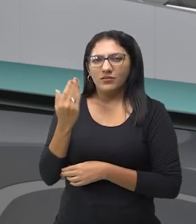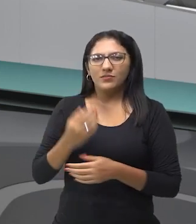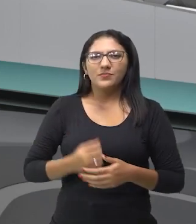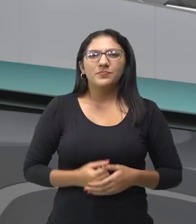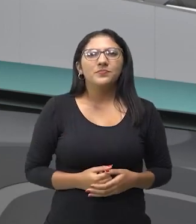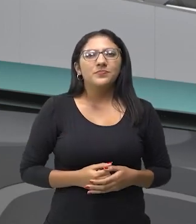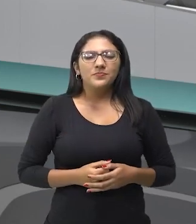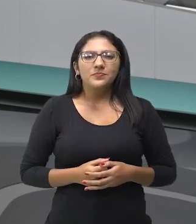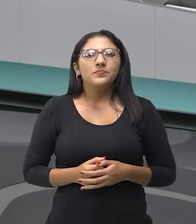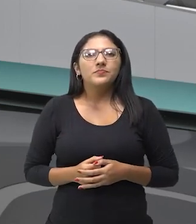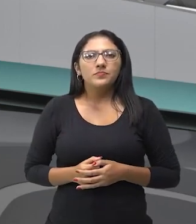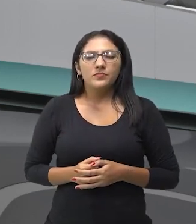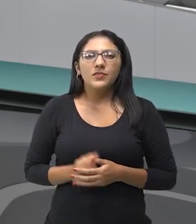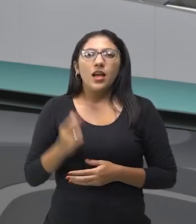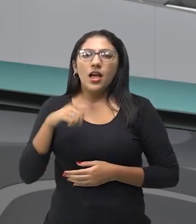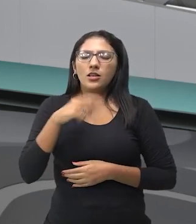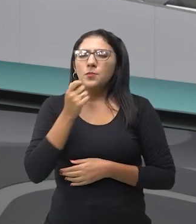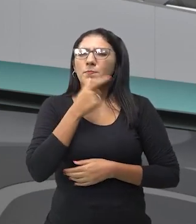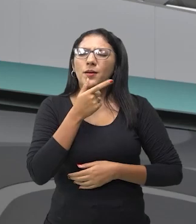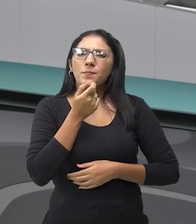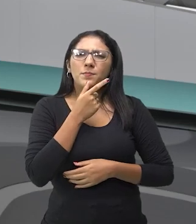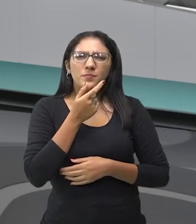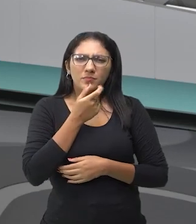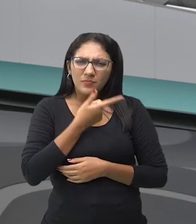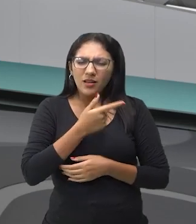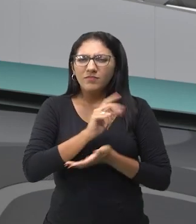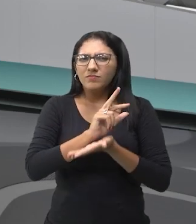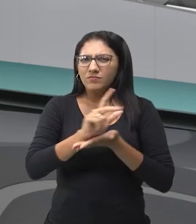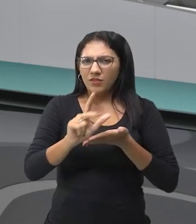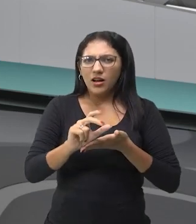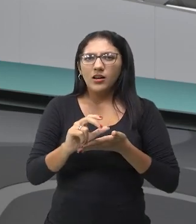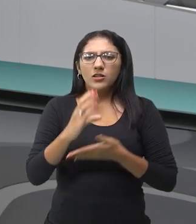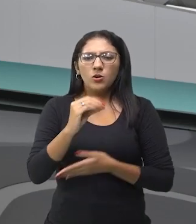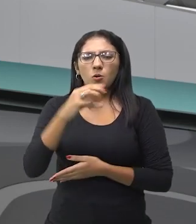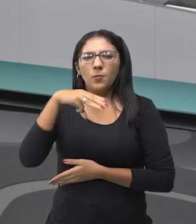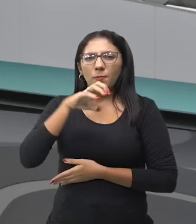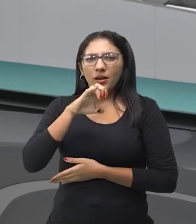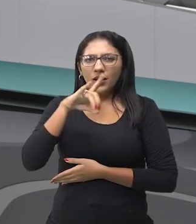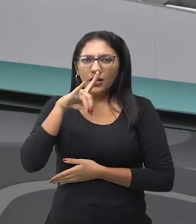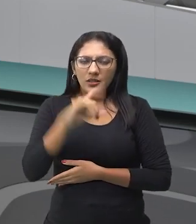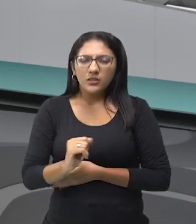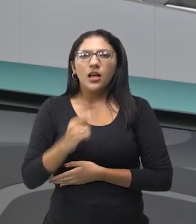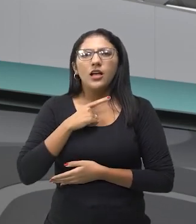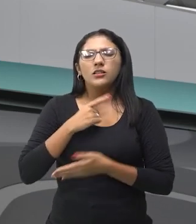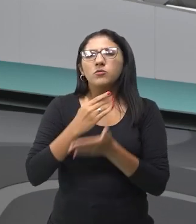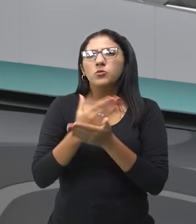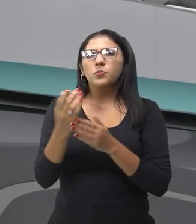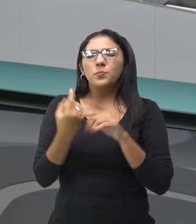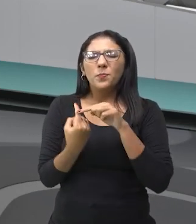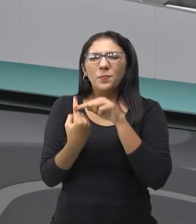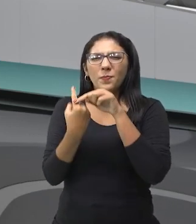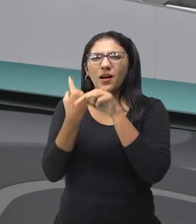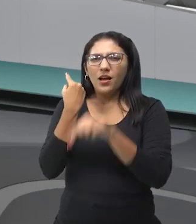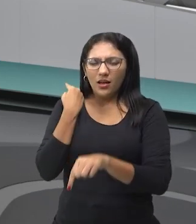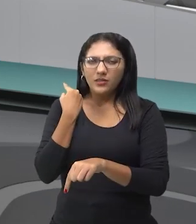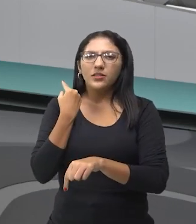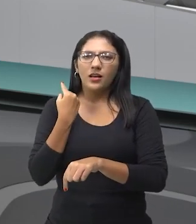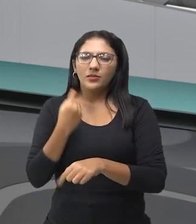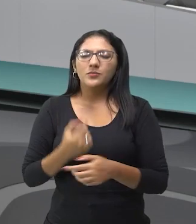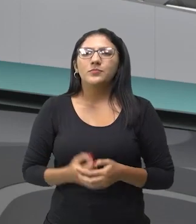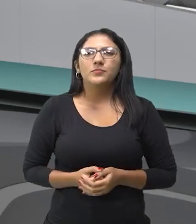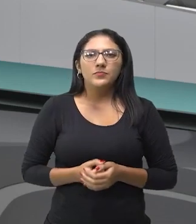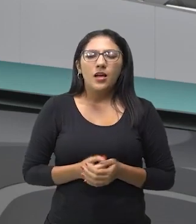Então, a comédia del arte, como eu falei para vocês, ela iniciou lá na Idade Média. Então,